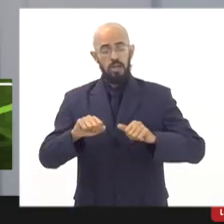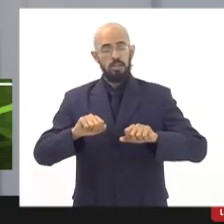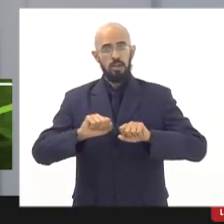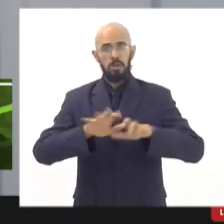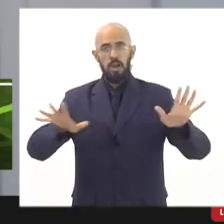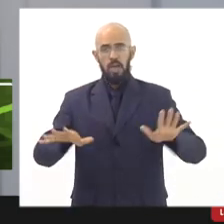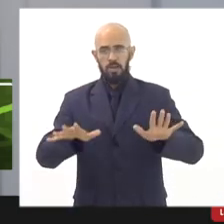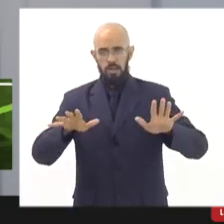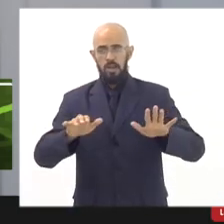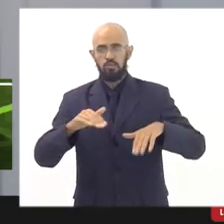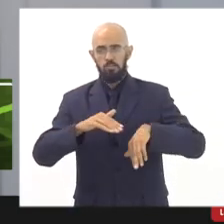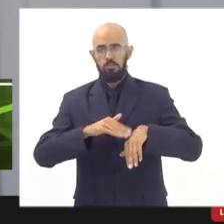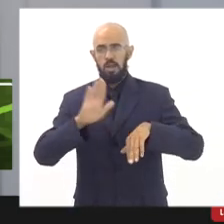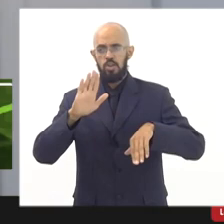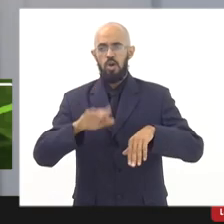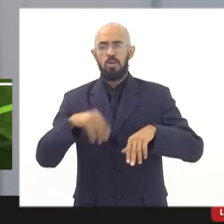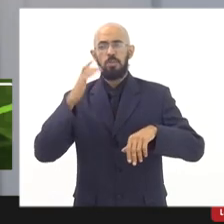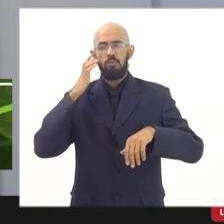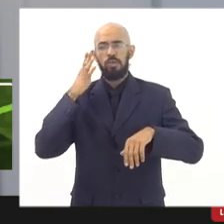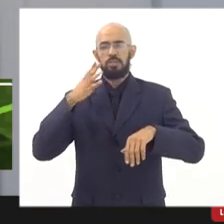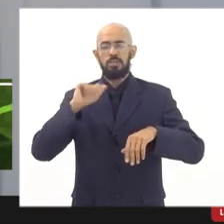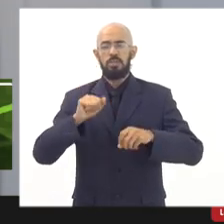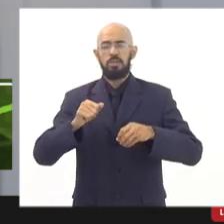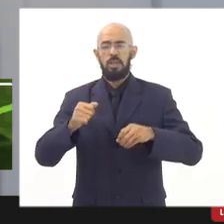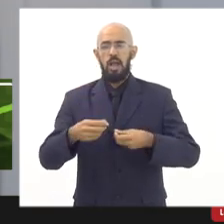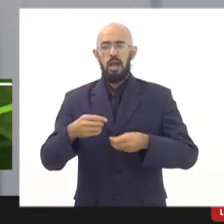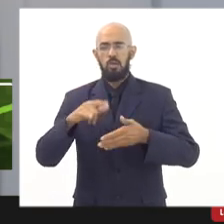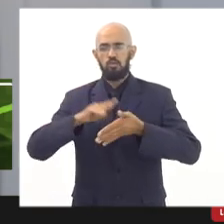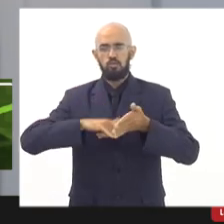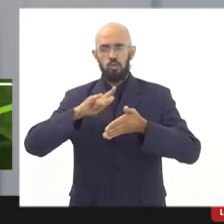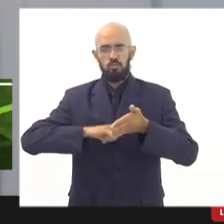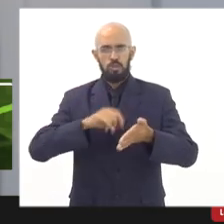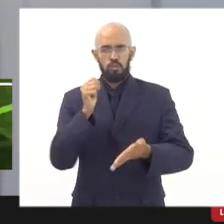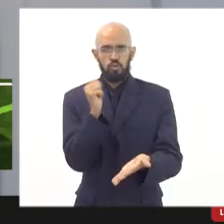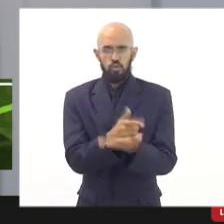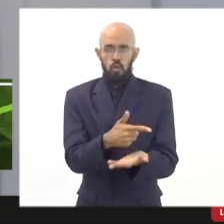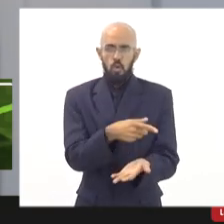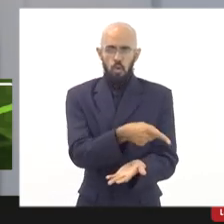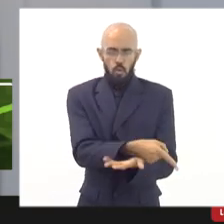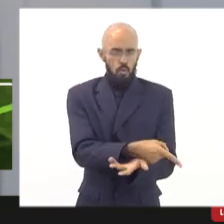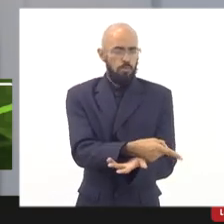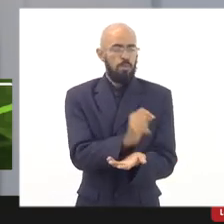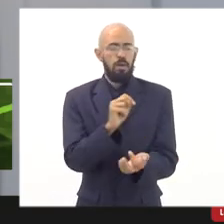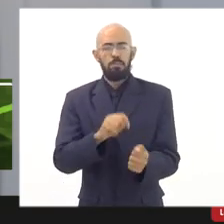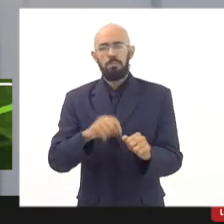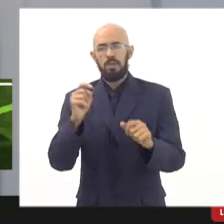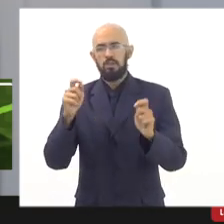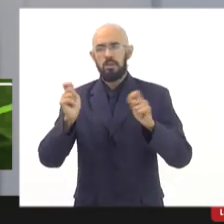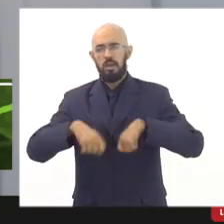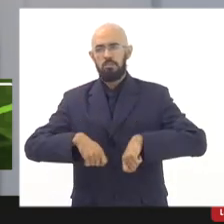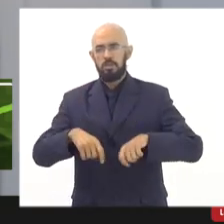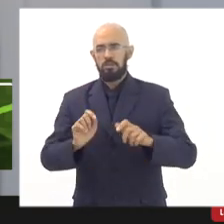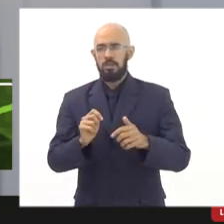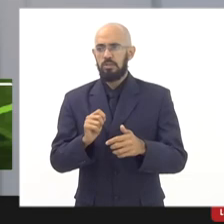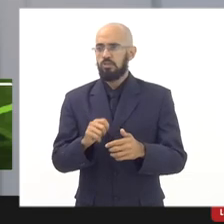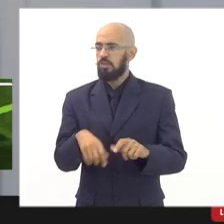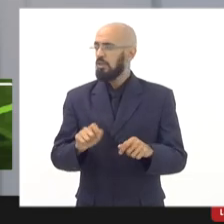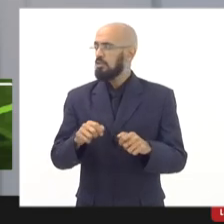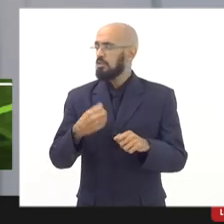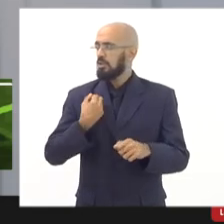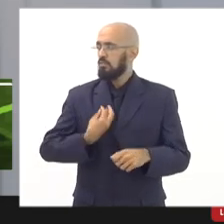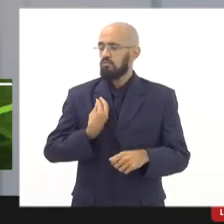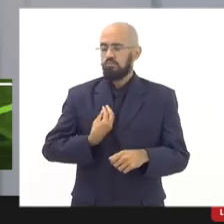facilitar o trabalho da prestação de contas e ter um poder de compra maior, a gente está fazendo essa reunião, atualizando